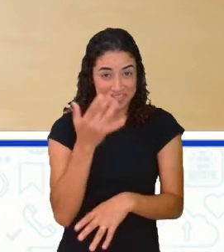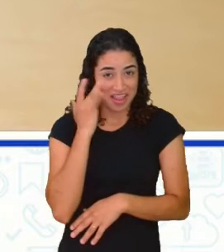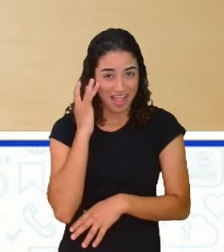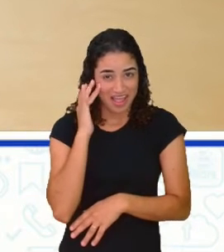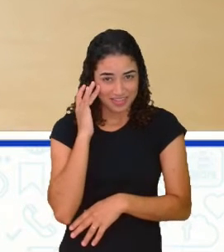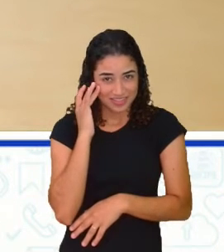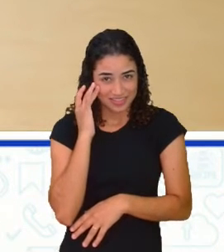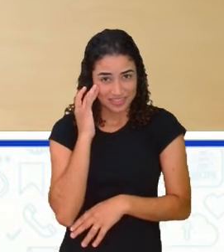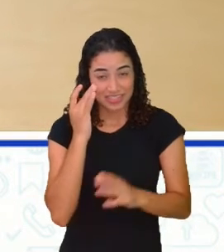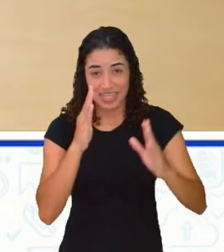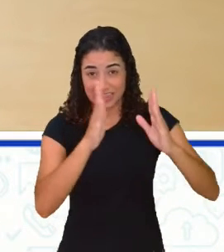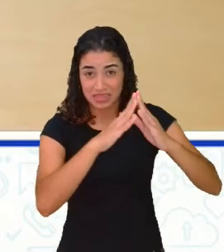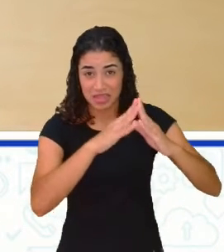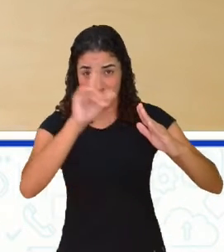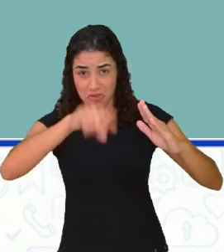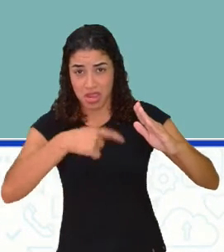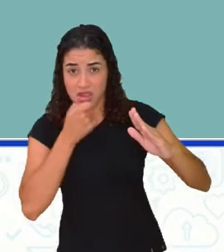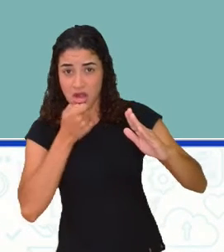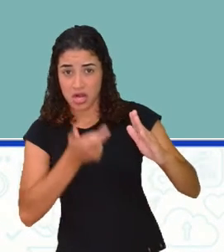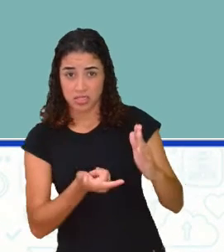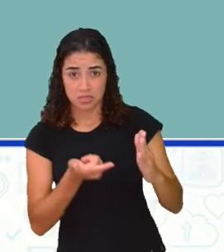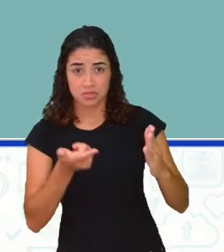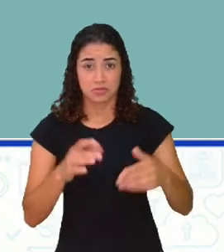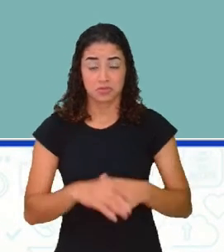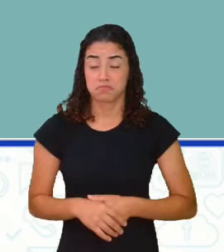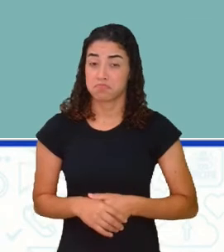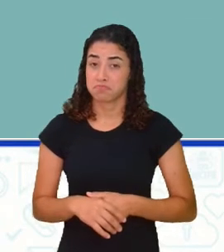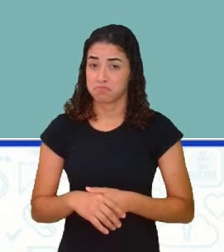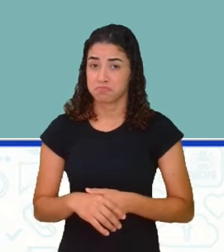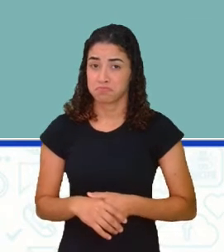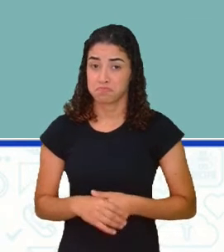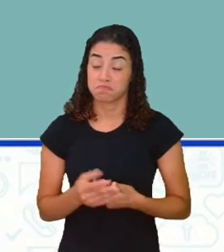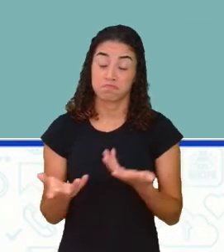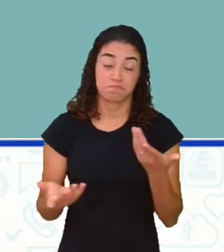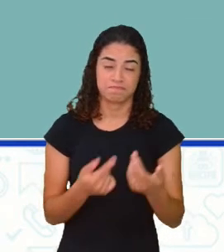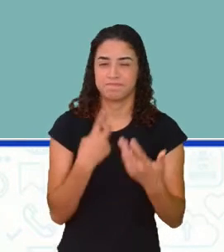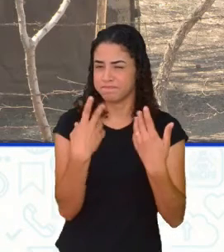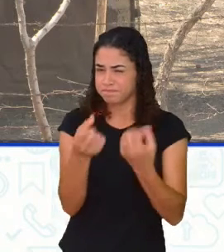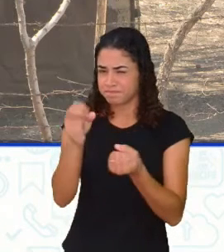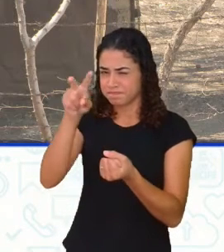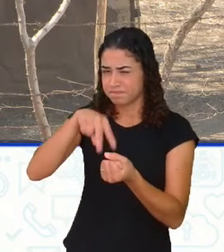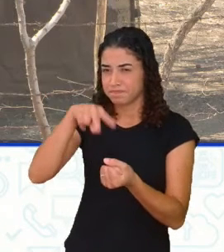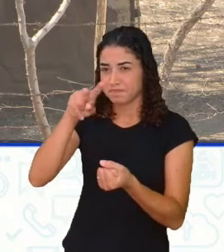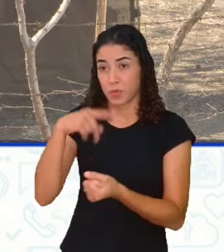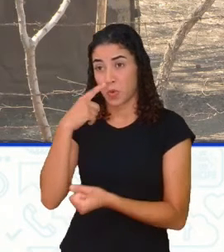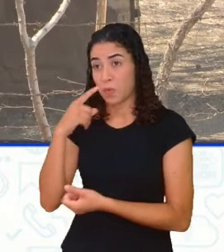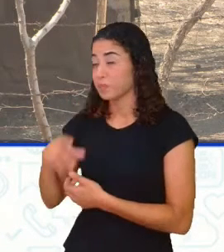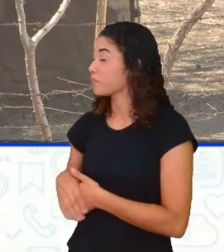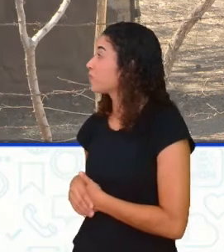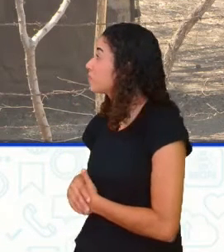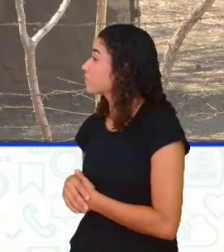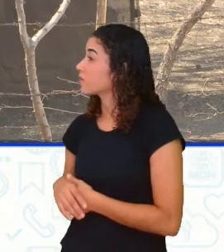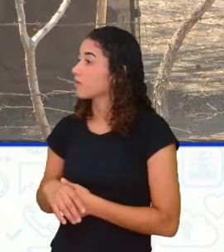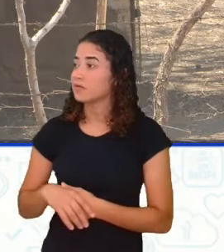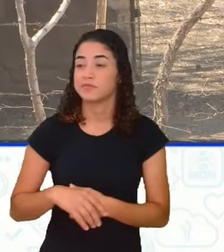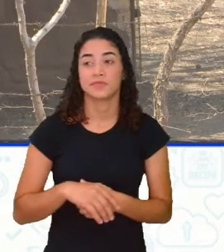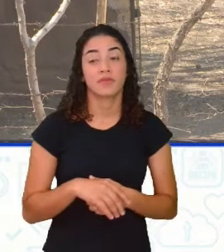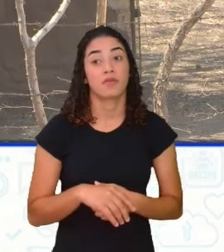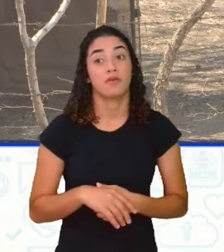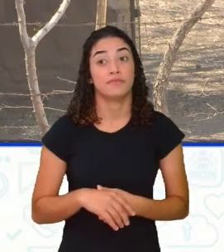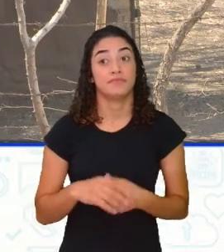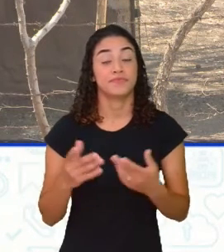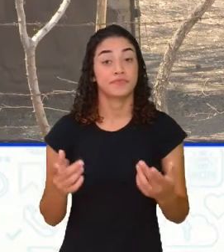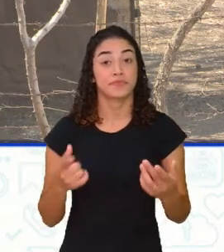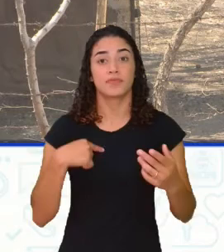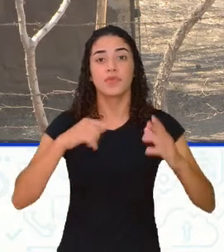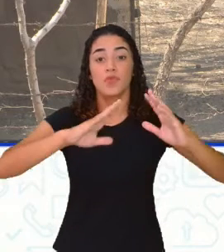que uma casa sem teto é engraçada? E aí, vamos analisar, não é? Esse poema que lemos. Vamos ver aí, não é?